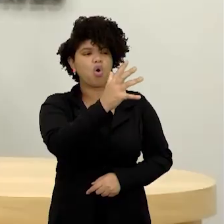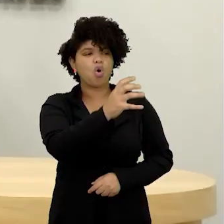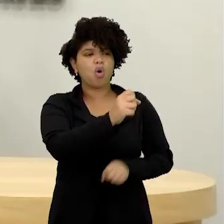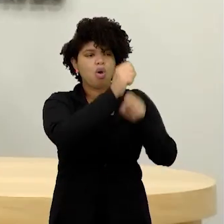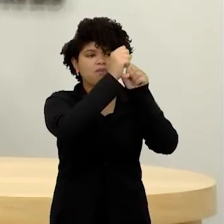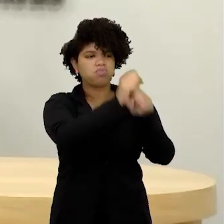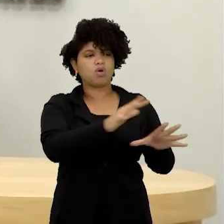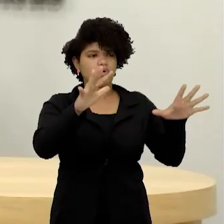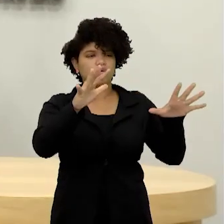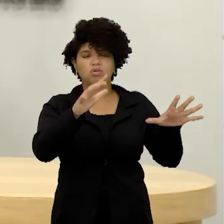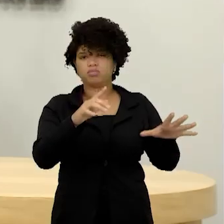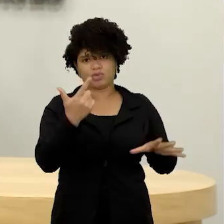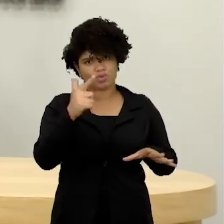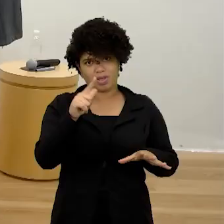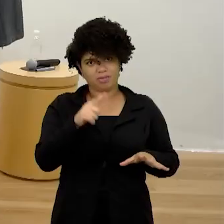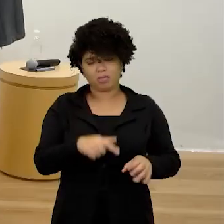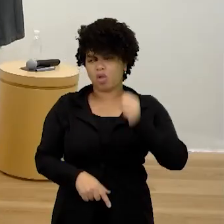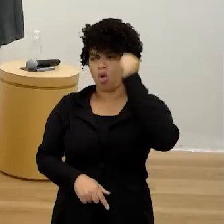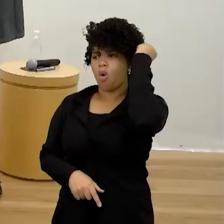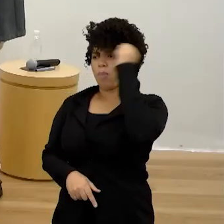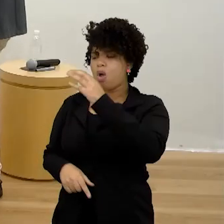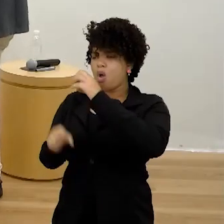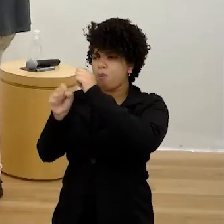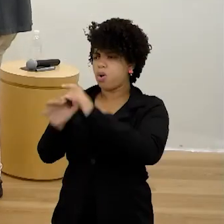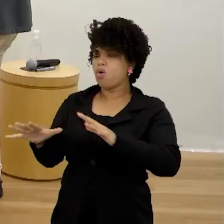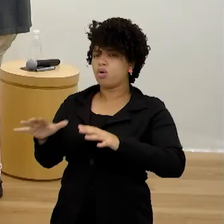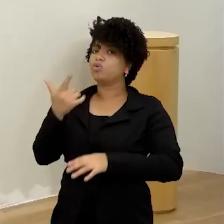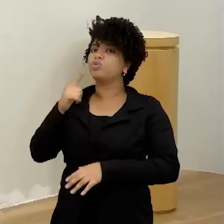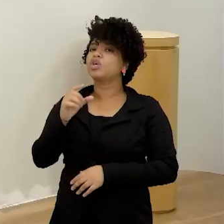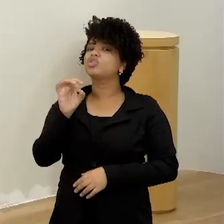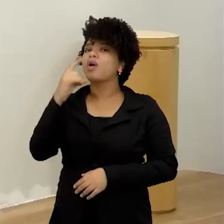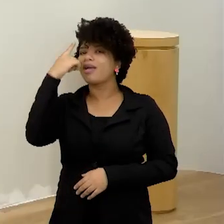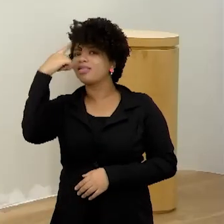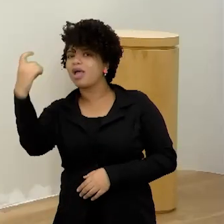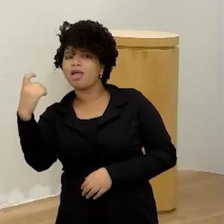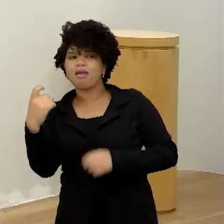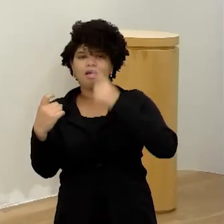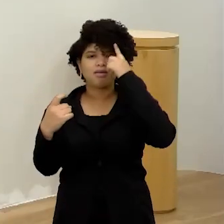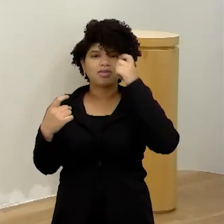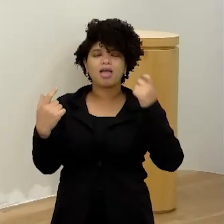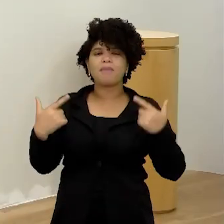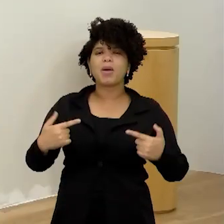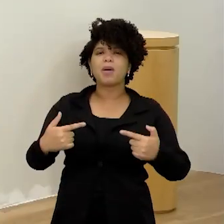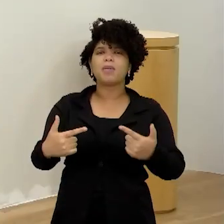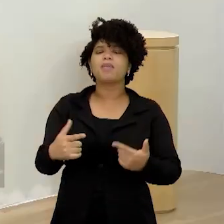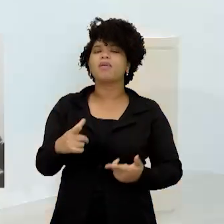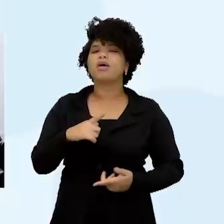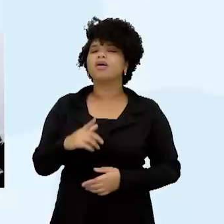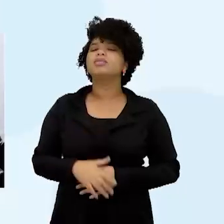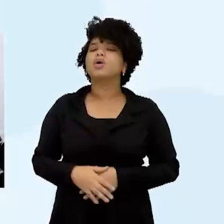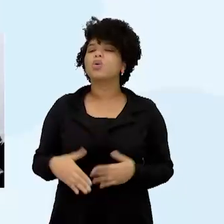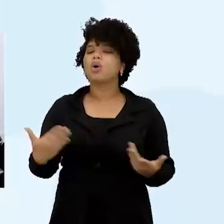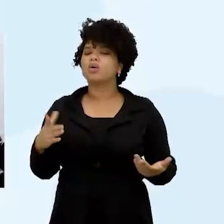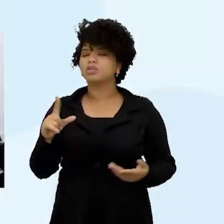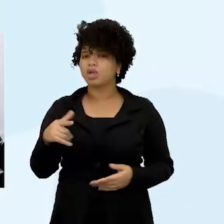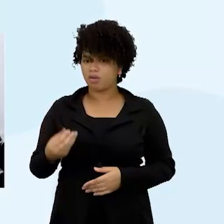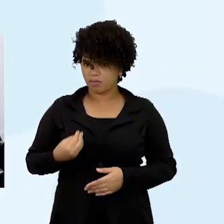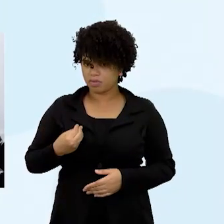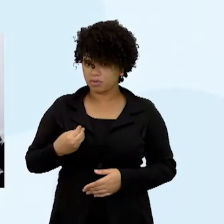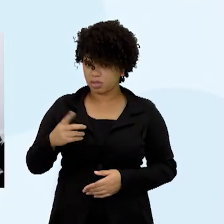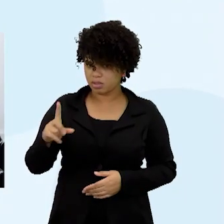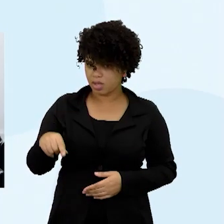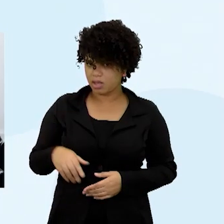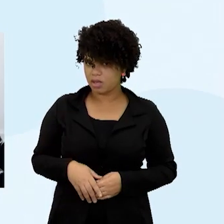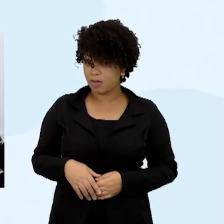Tem, tem país ainda. Quais são as potências em conflitos e qual seria o motivo? Hoje, há algum outro